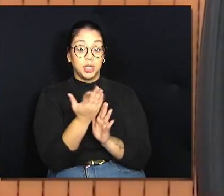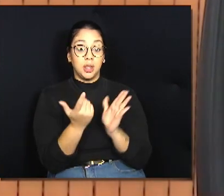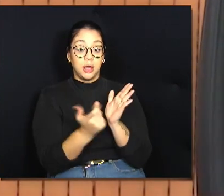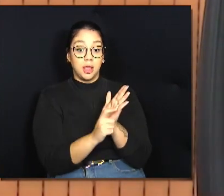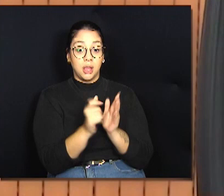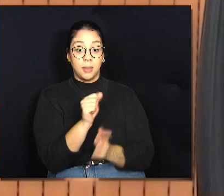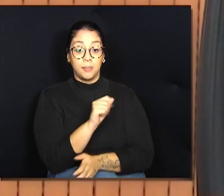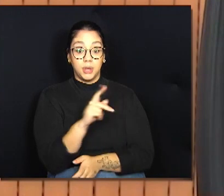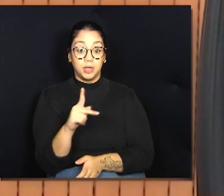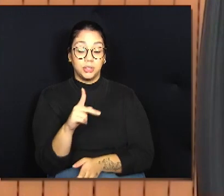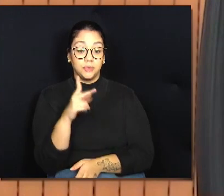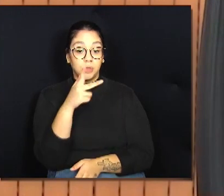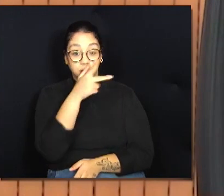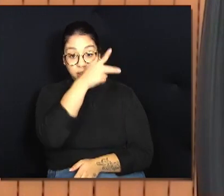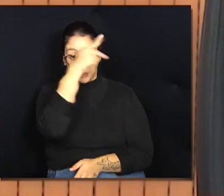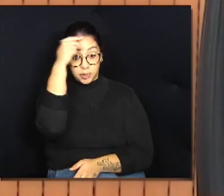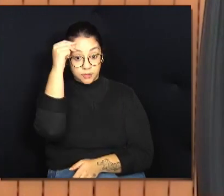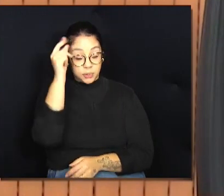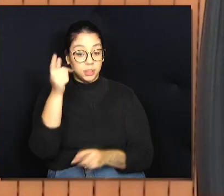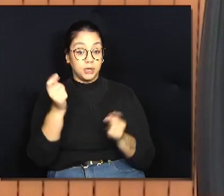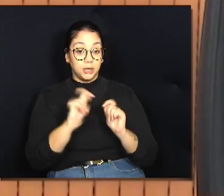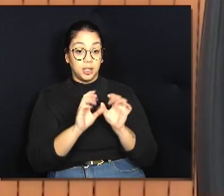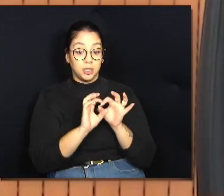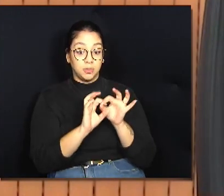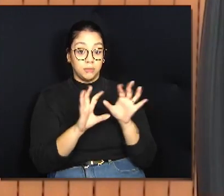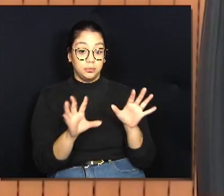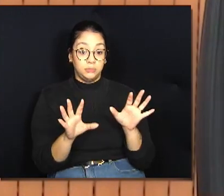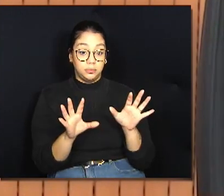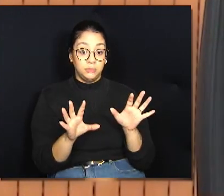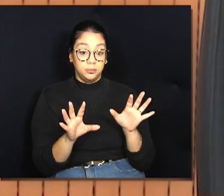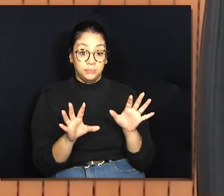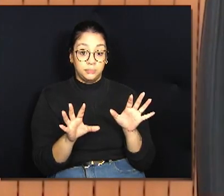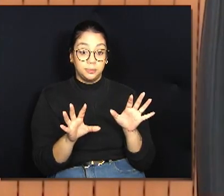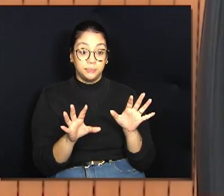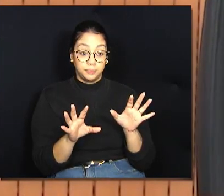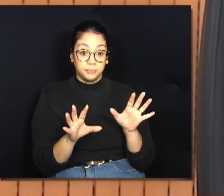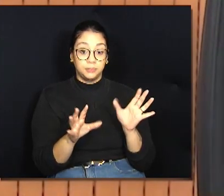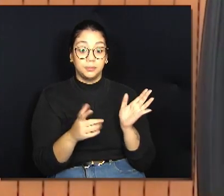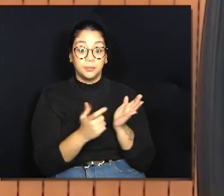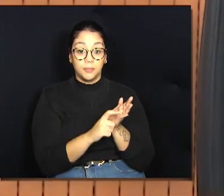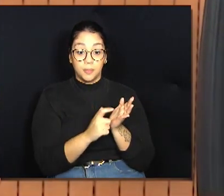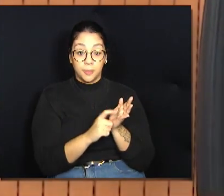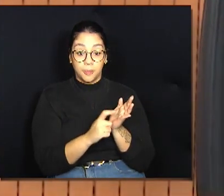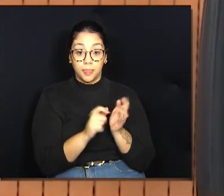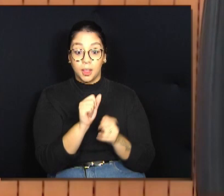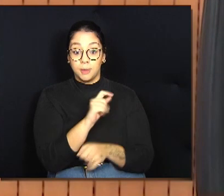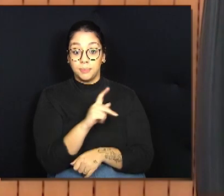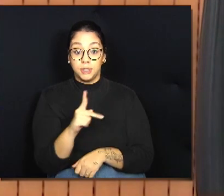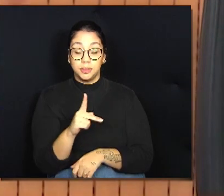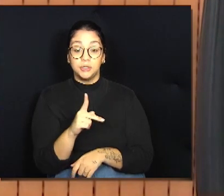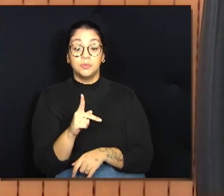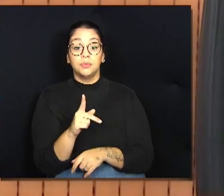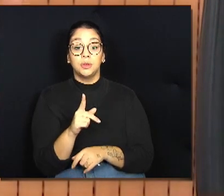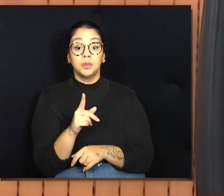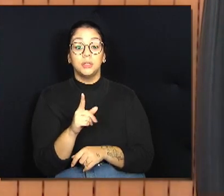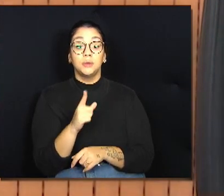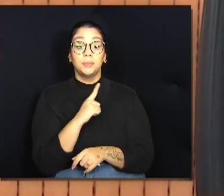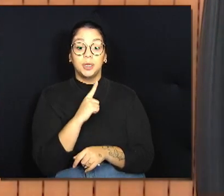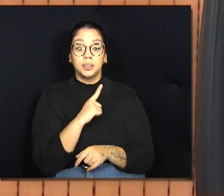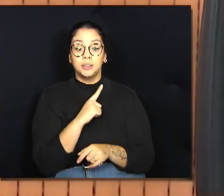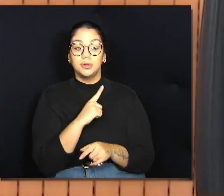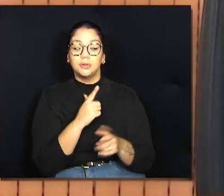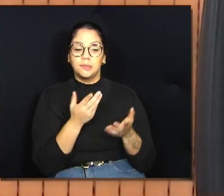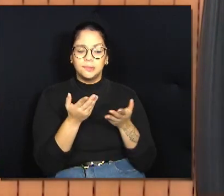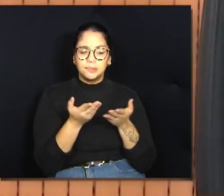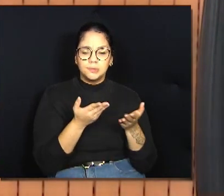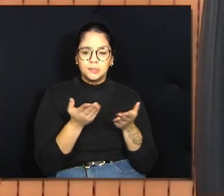que a prefeitura pudesse disponibilizar um aplicativo para que o cidadão no aplicativo pudesse fazer a simulação e